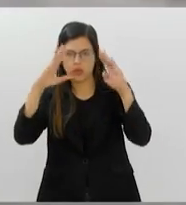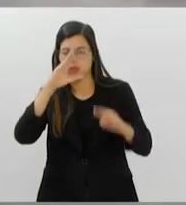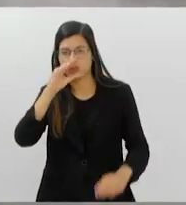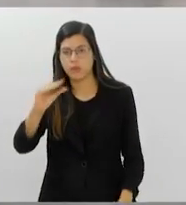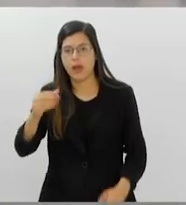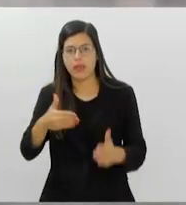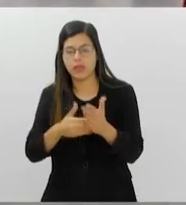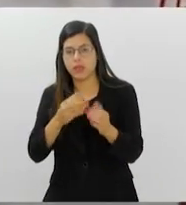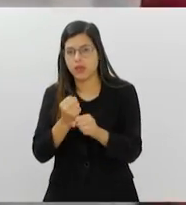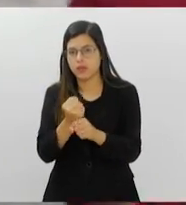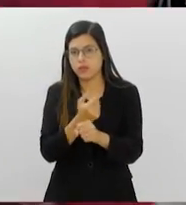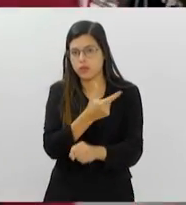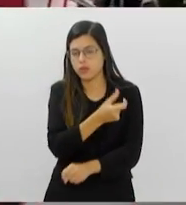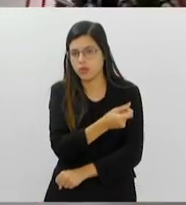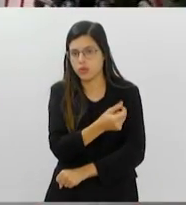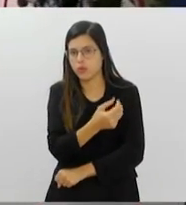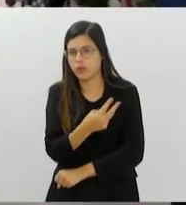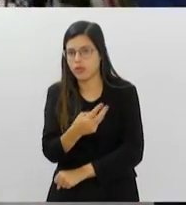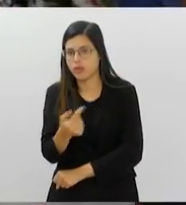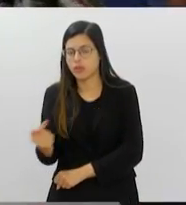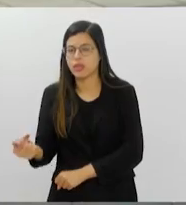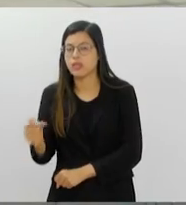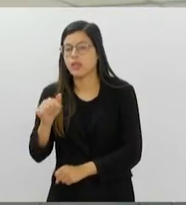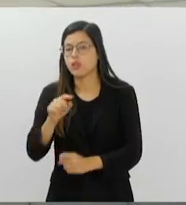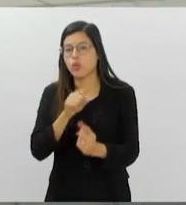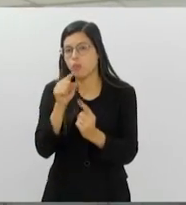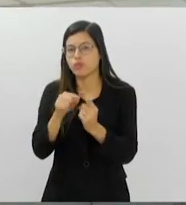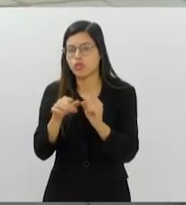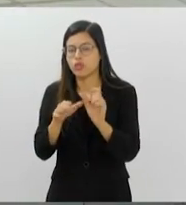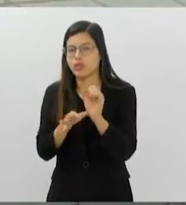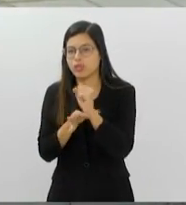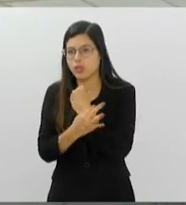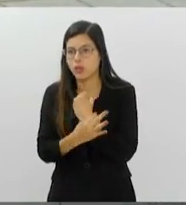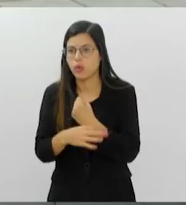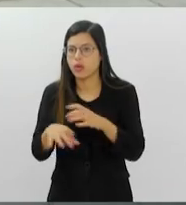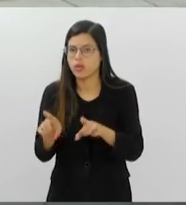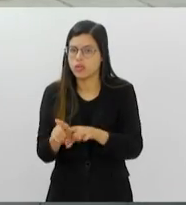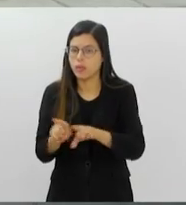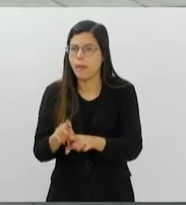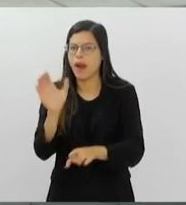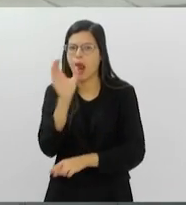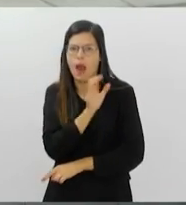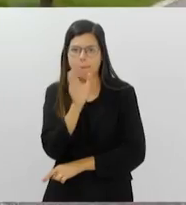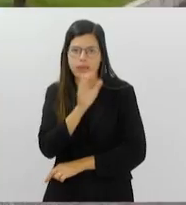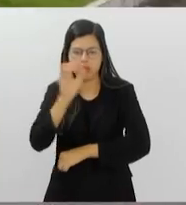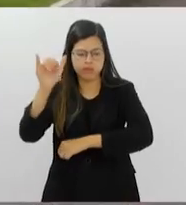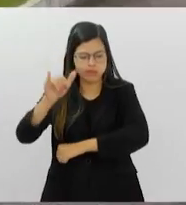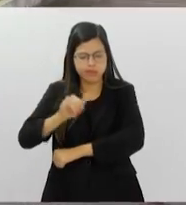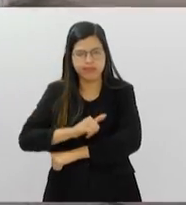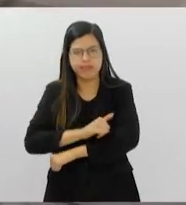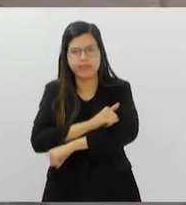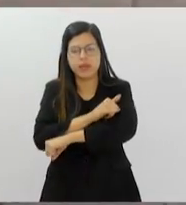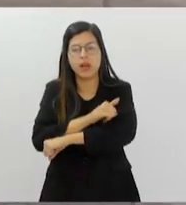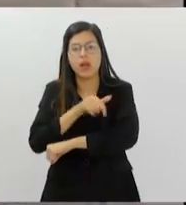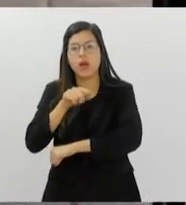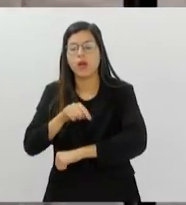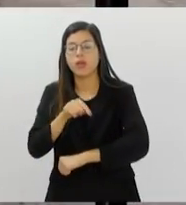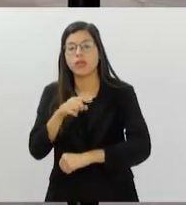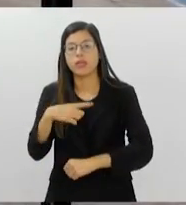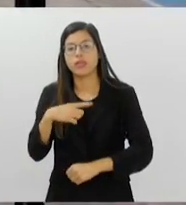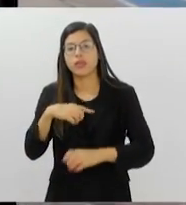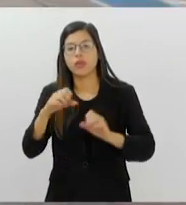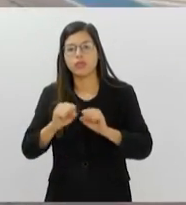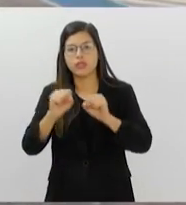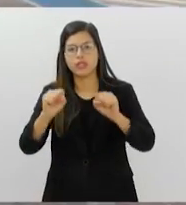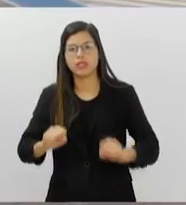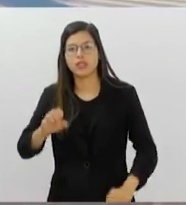uma grande parte será destinada ao aumento da segurança e agilidade do tráfego de aeronaves no solo. Está prevista a implantação do sistema